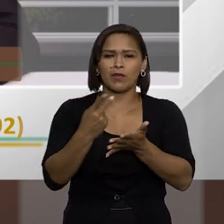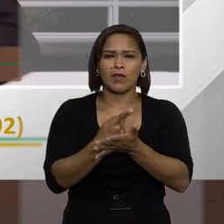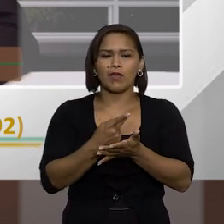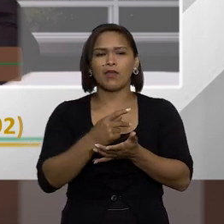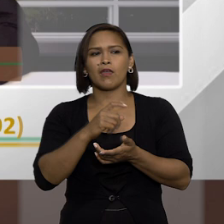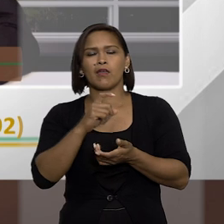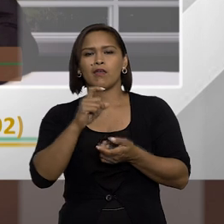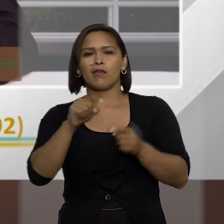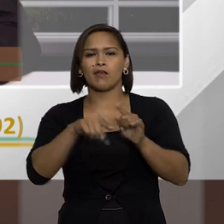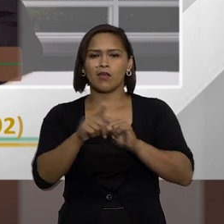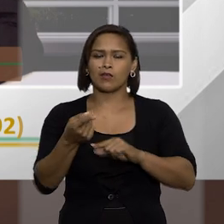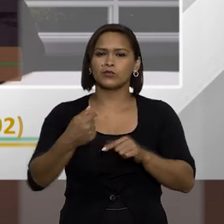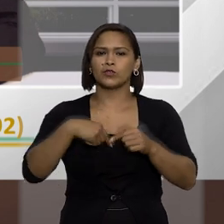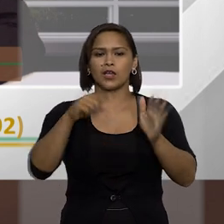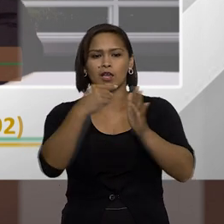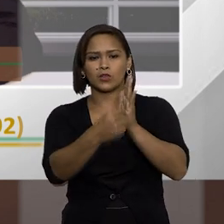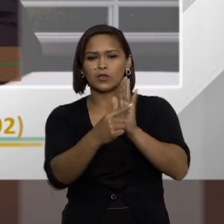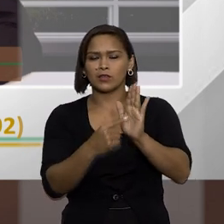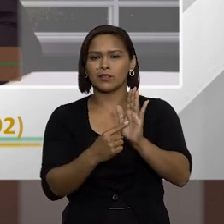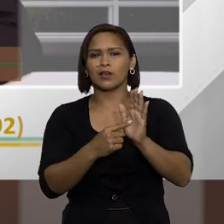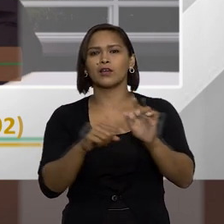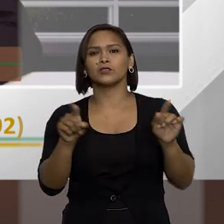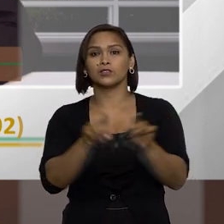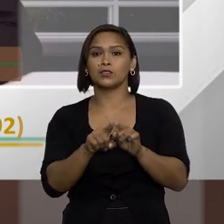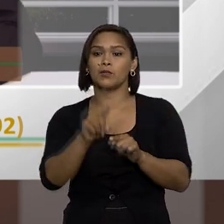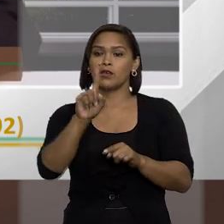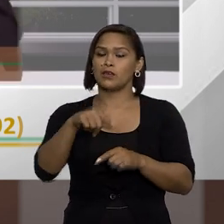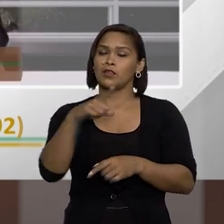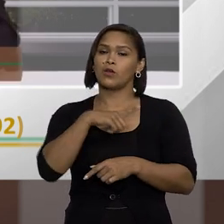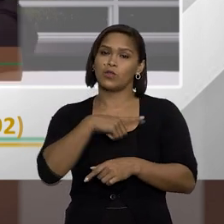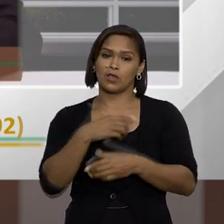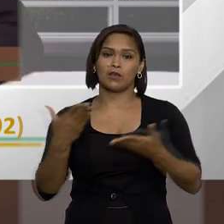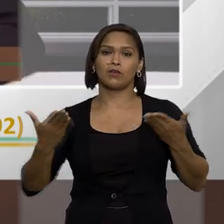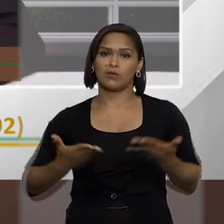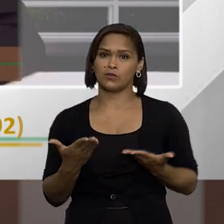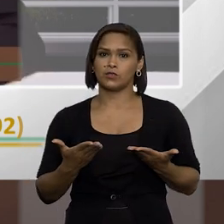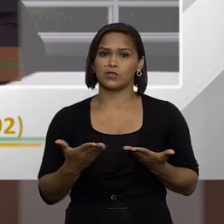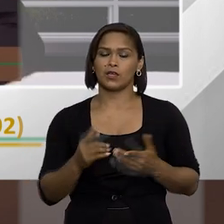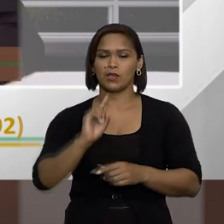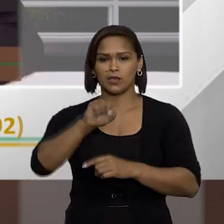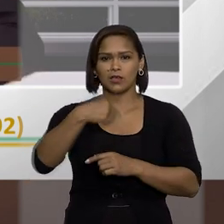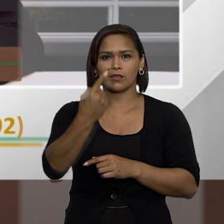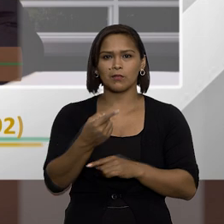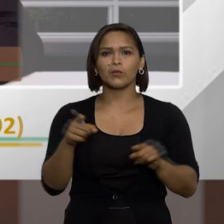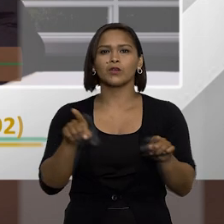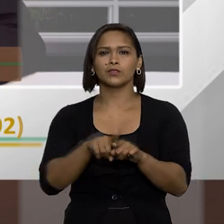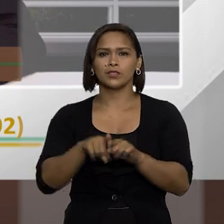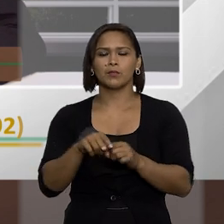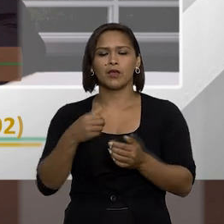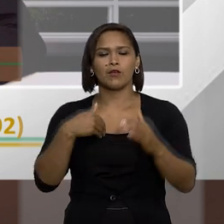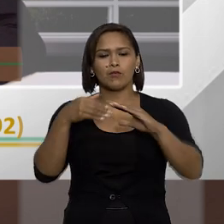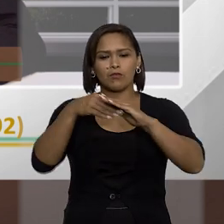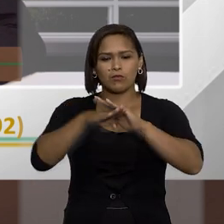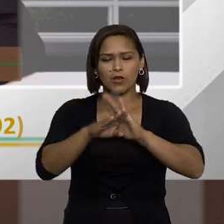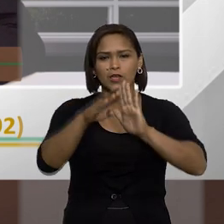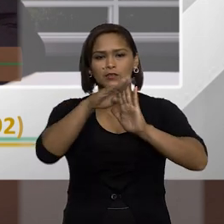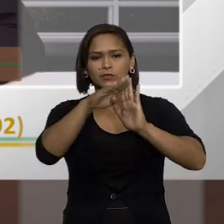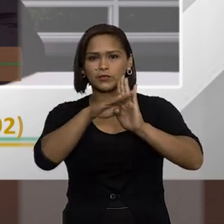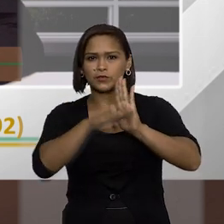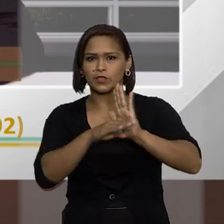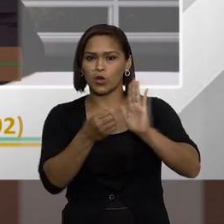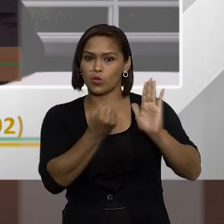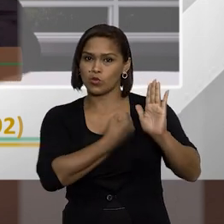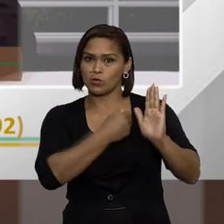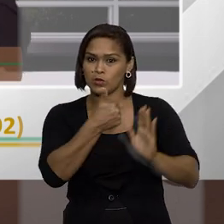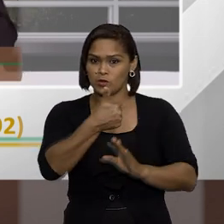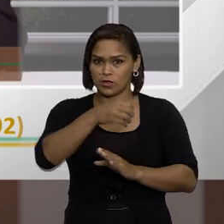irregularidade, algo-se ali a nulidade do PAD, então tem essa situação hoje. E tem depois, posteriormente foi inserido um